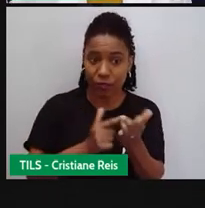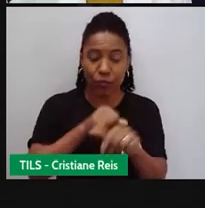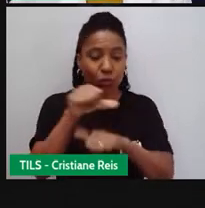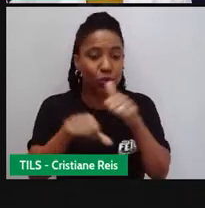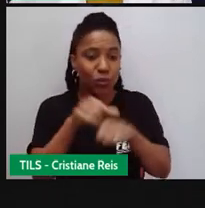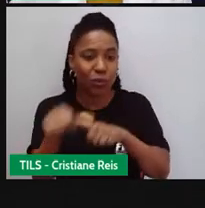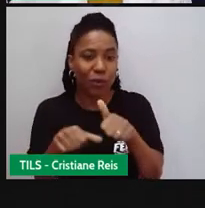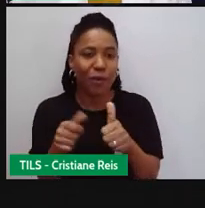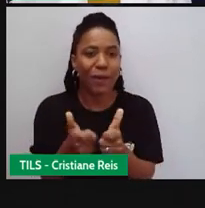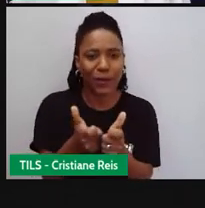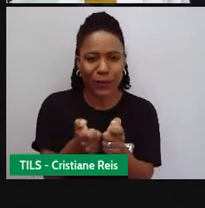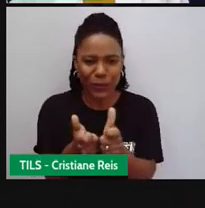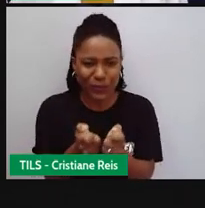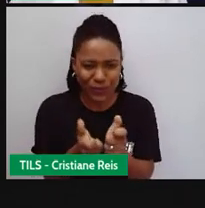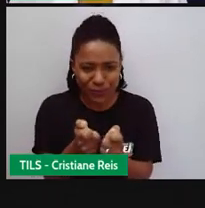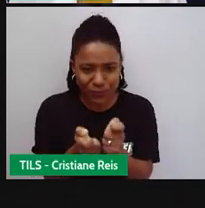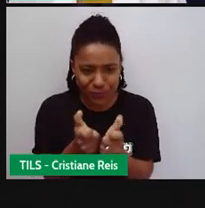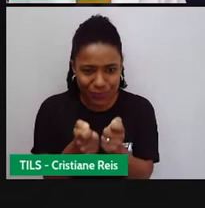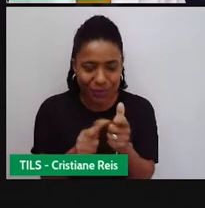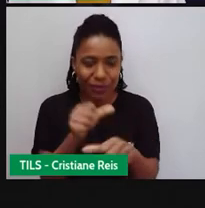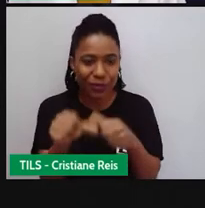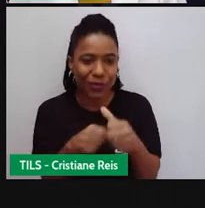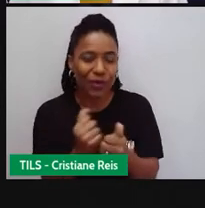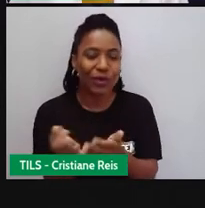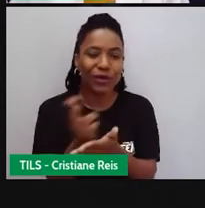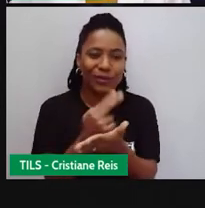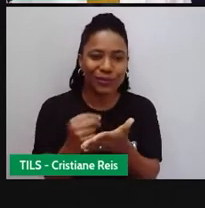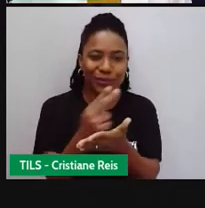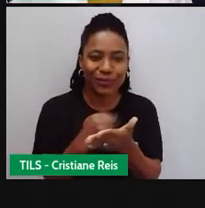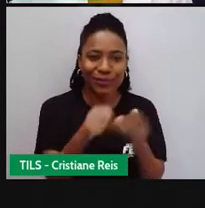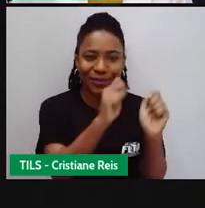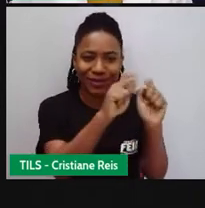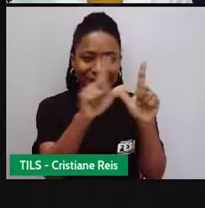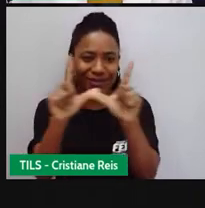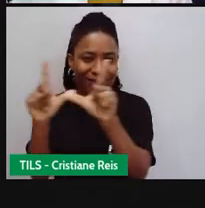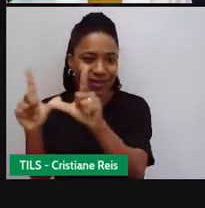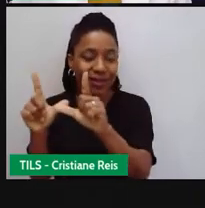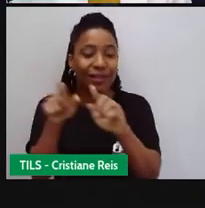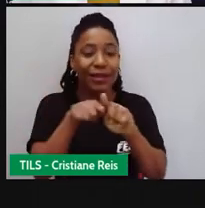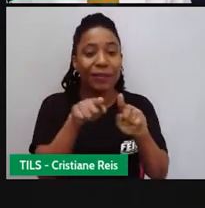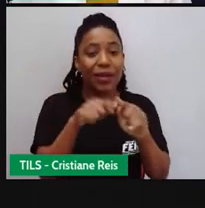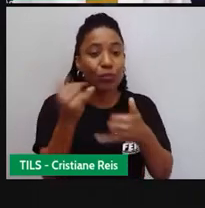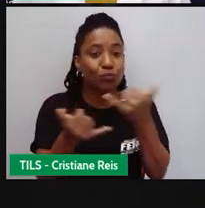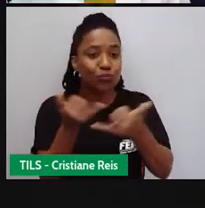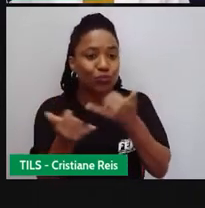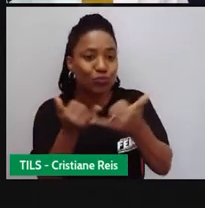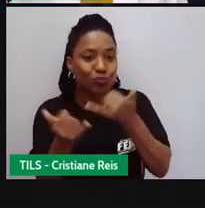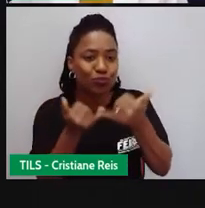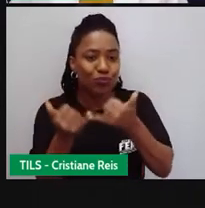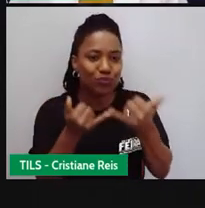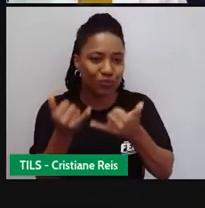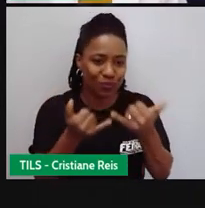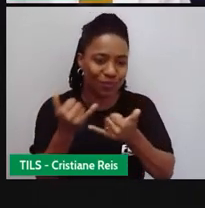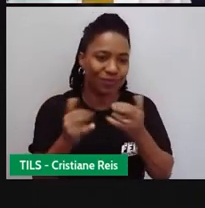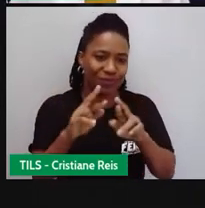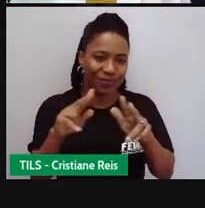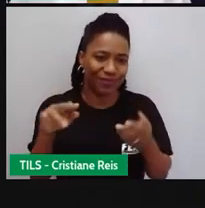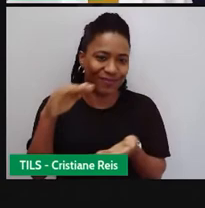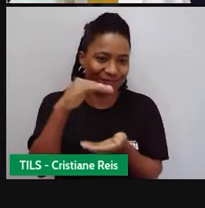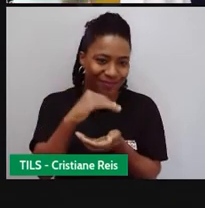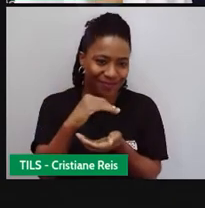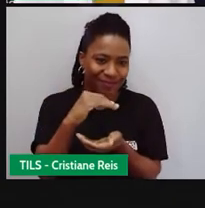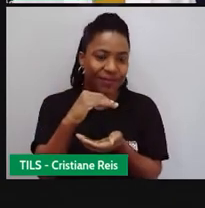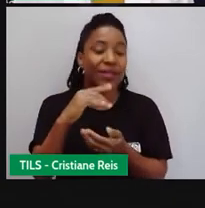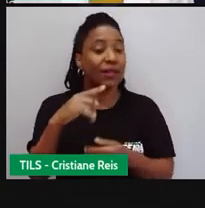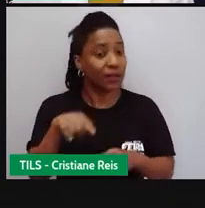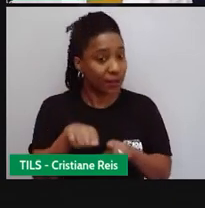jogos de videogames, histórias em quadrinhos, a bonecos em miniatura. E também essa série da TV, que eu